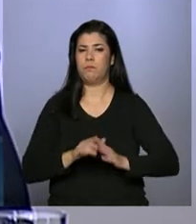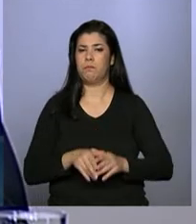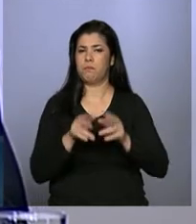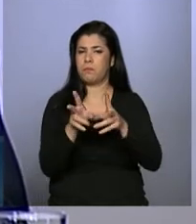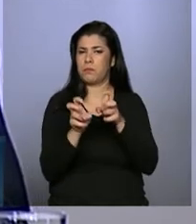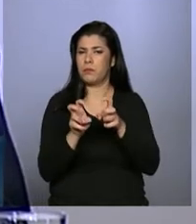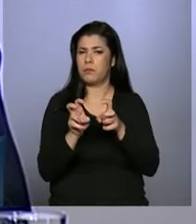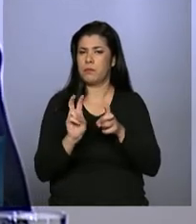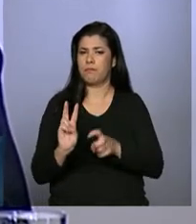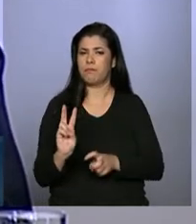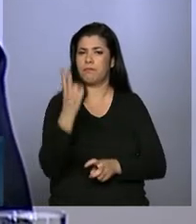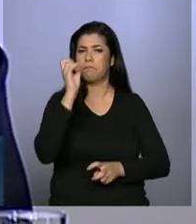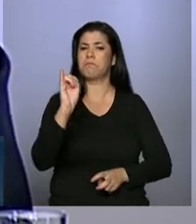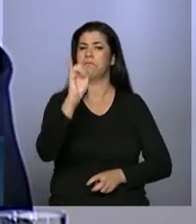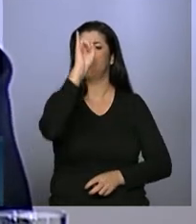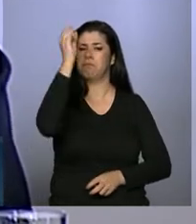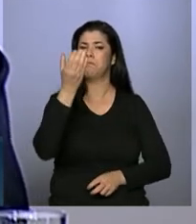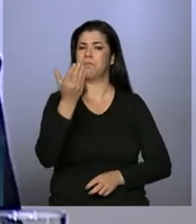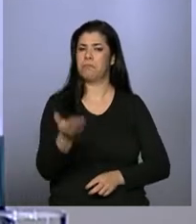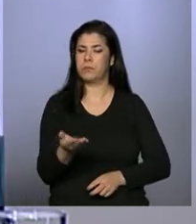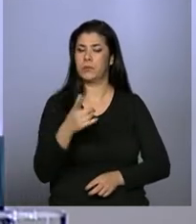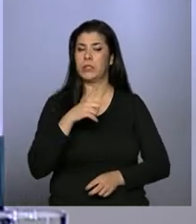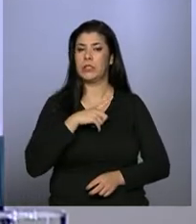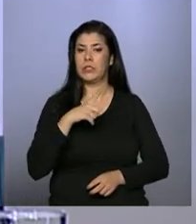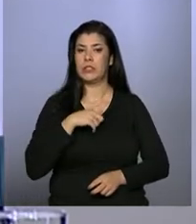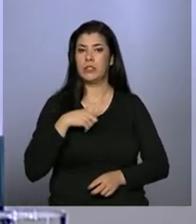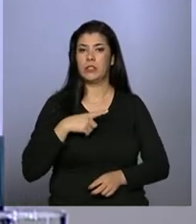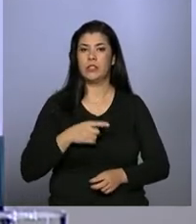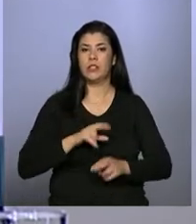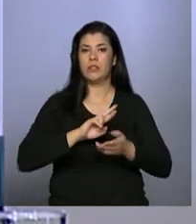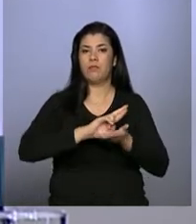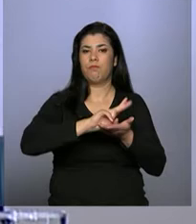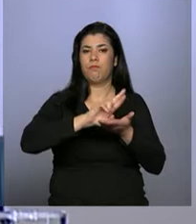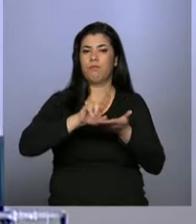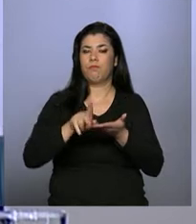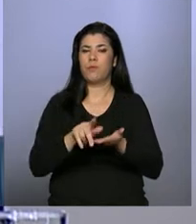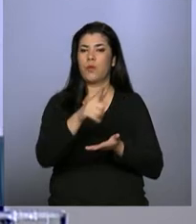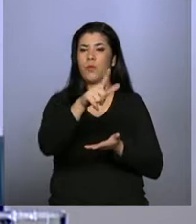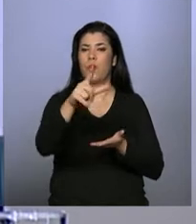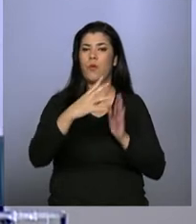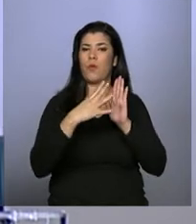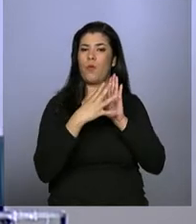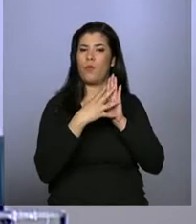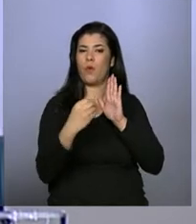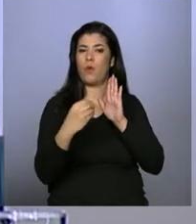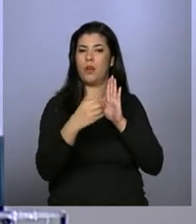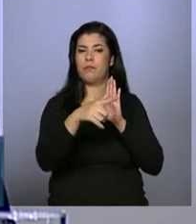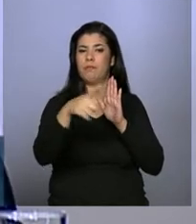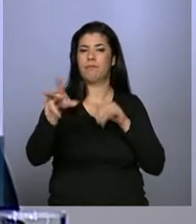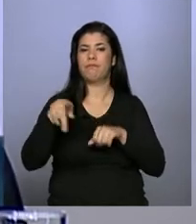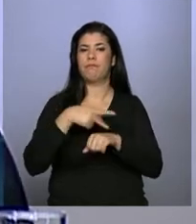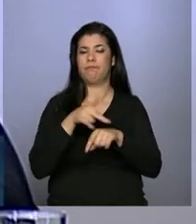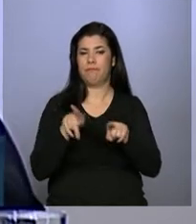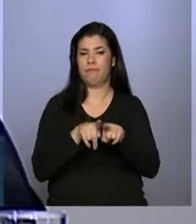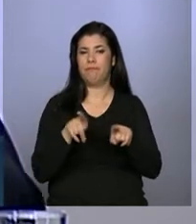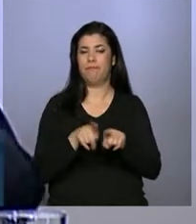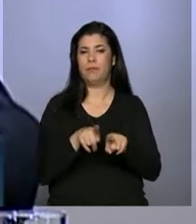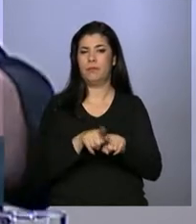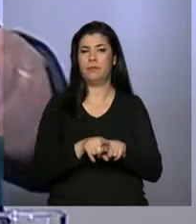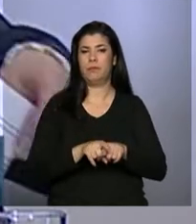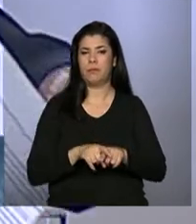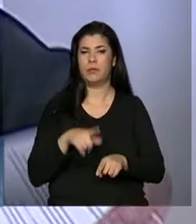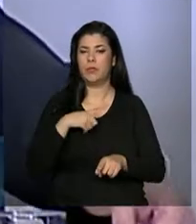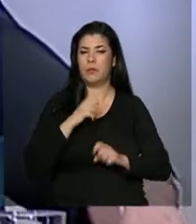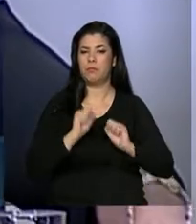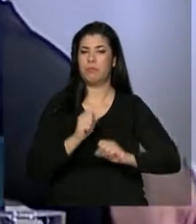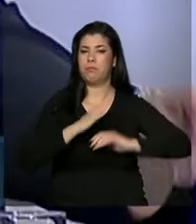OIT como um sucesso digno de ser exportado para outros países e exaltado em várias partes